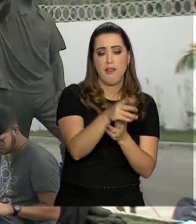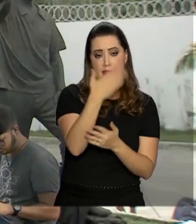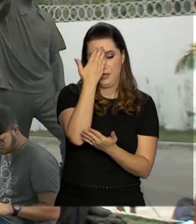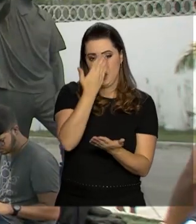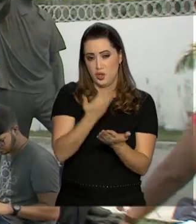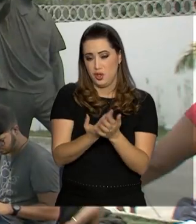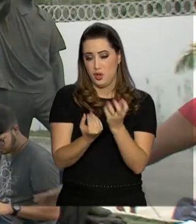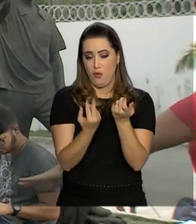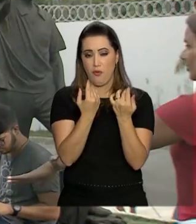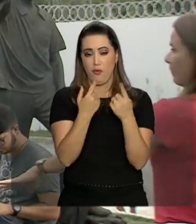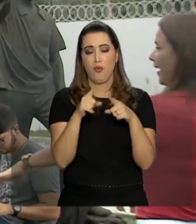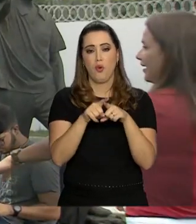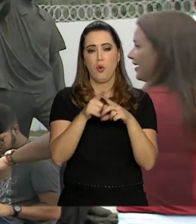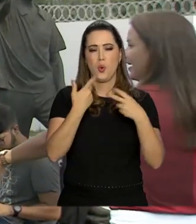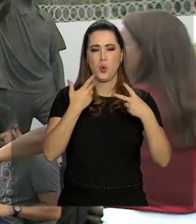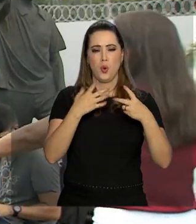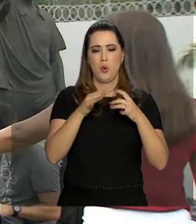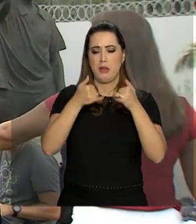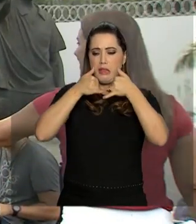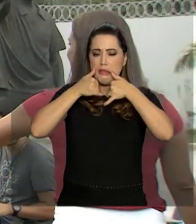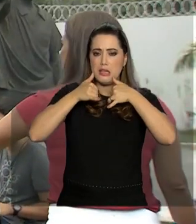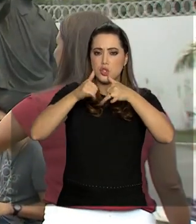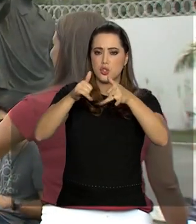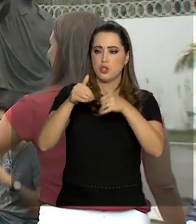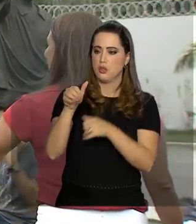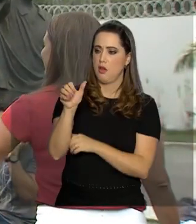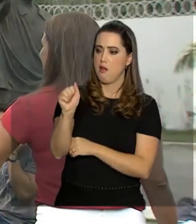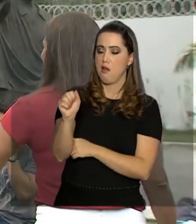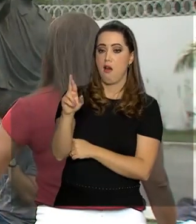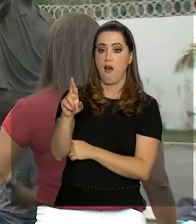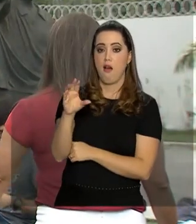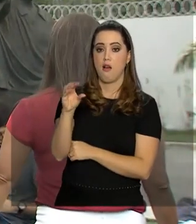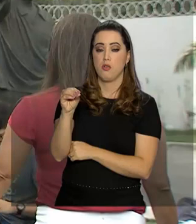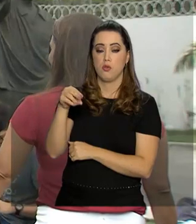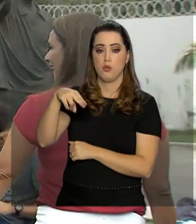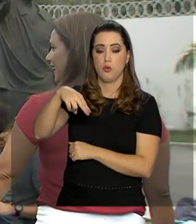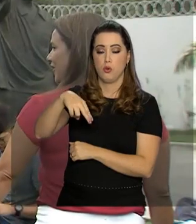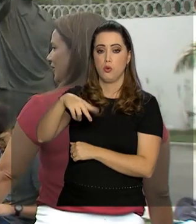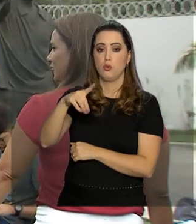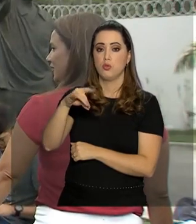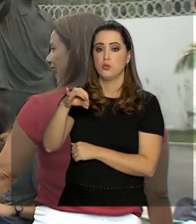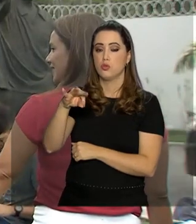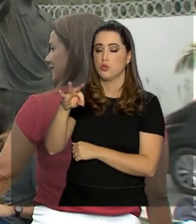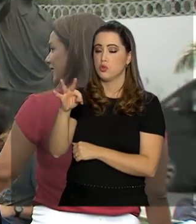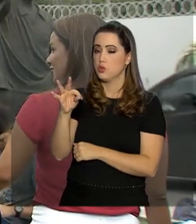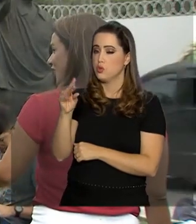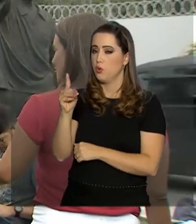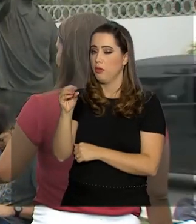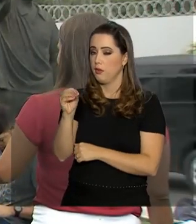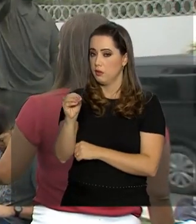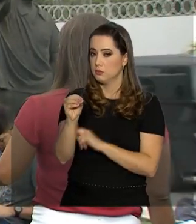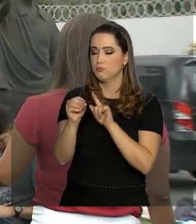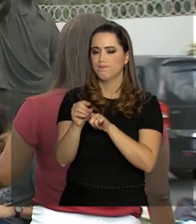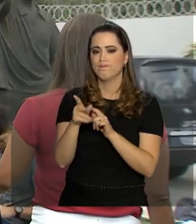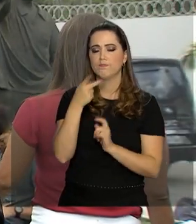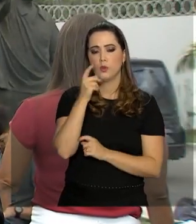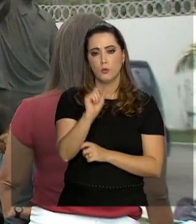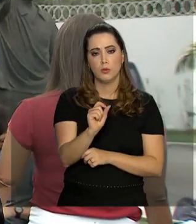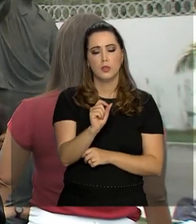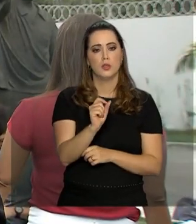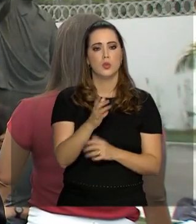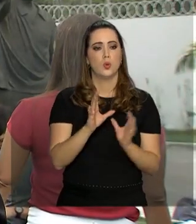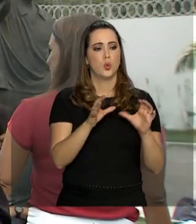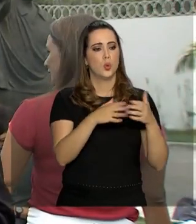começou por causa de um curto-circuito Em um aparelho de ar-condicionado A Prefeitura do Rio divulgou que o Clube de Regatas Flamengo